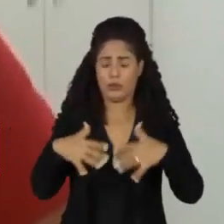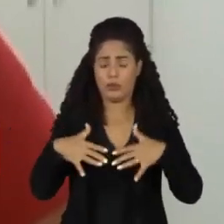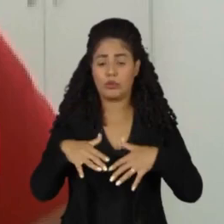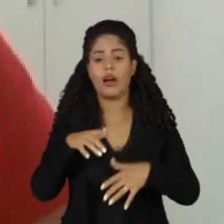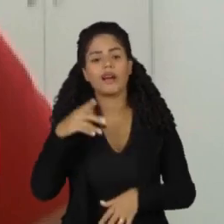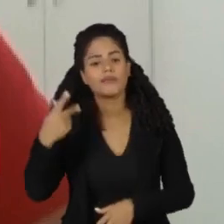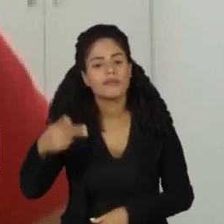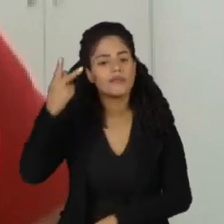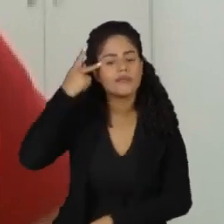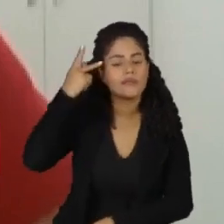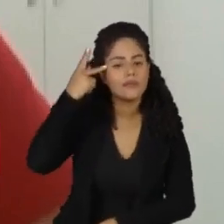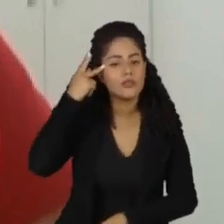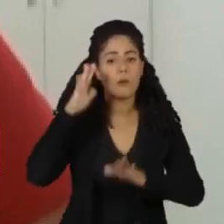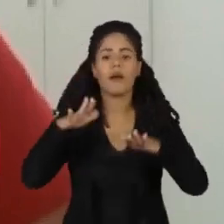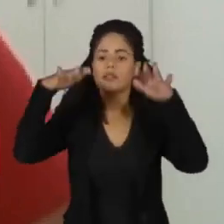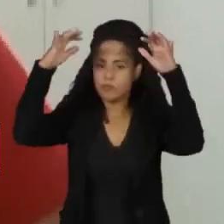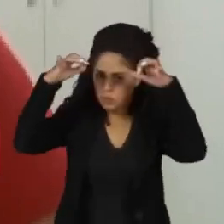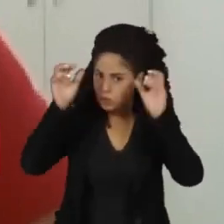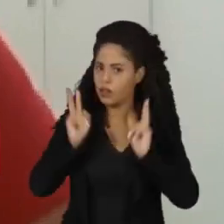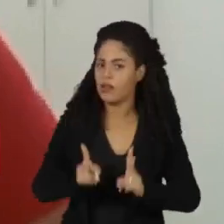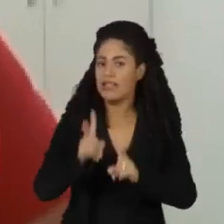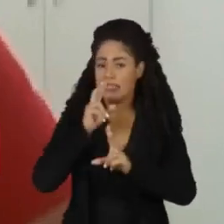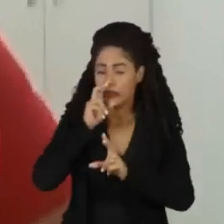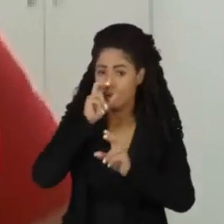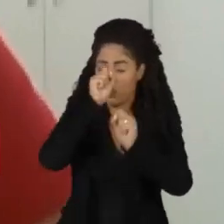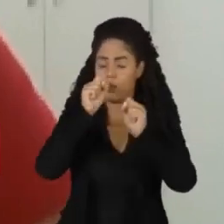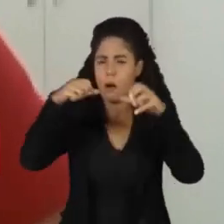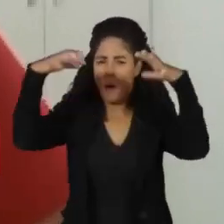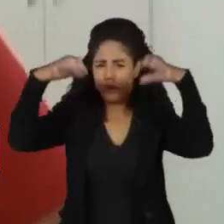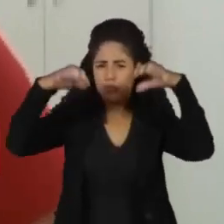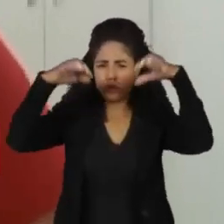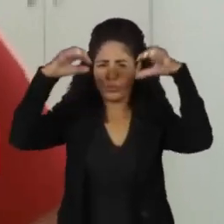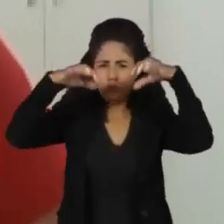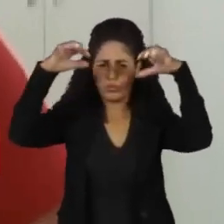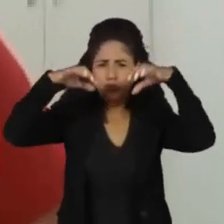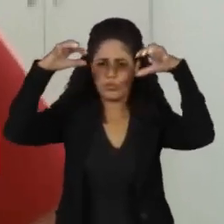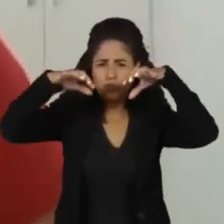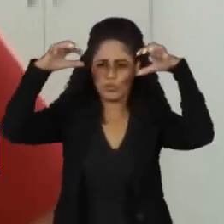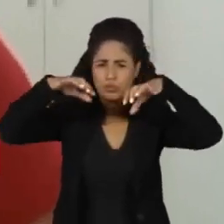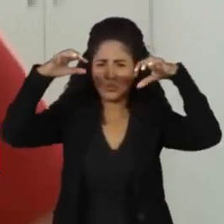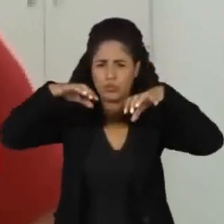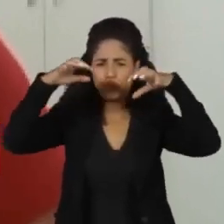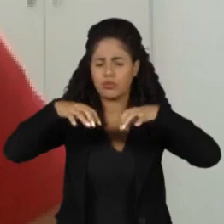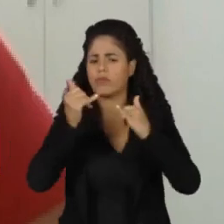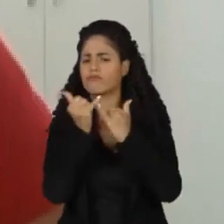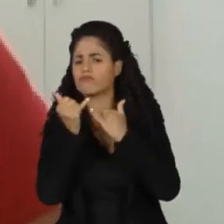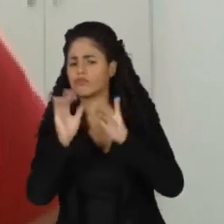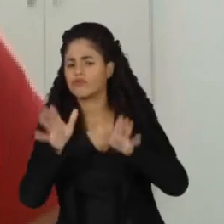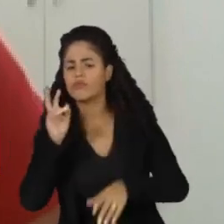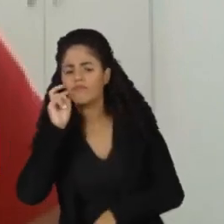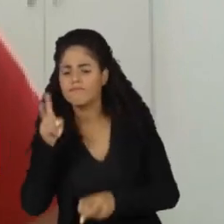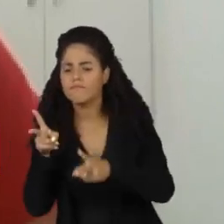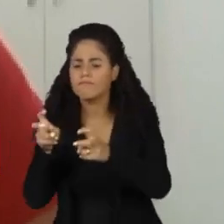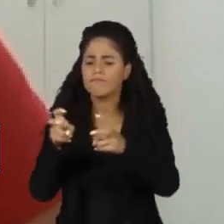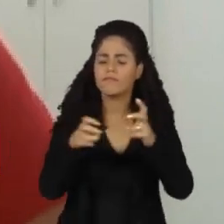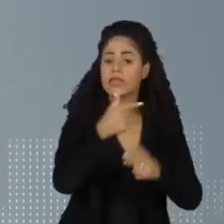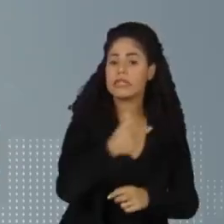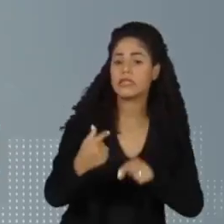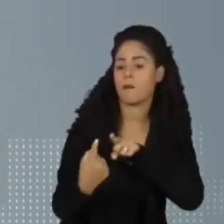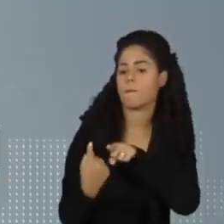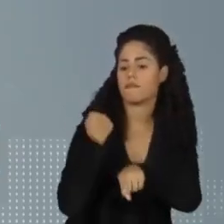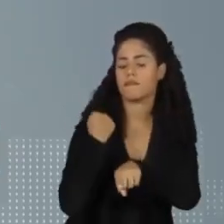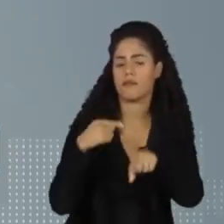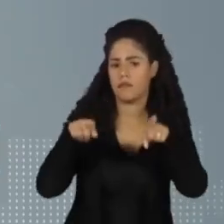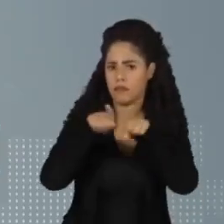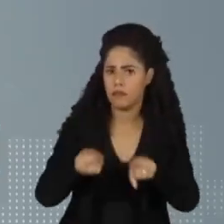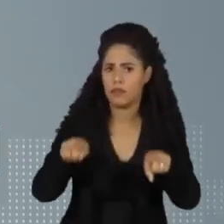de São Paulo. Mas sim teremos chuvas fortes, bem como muito parecido com aquilo que a gente já vinha observando na semana passada.